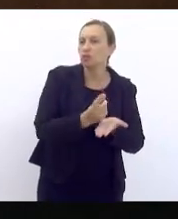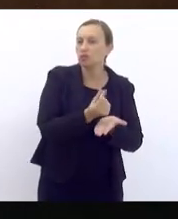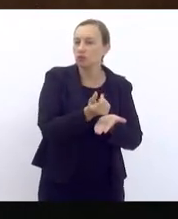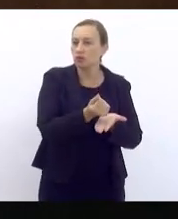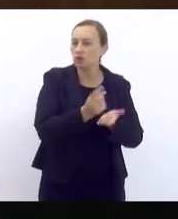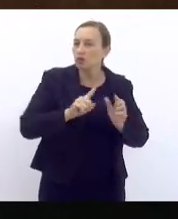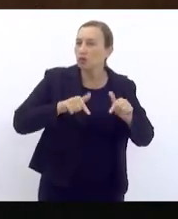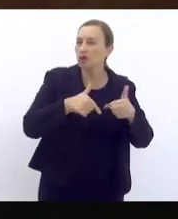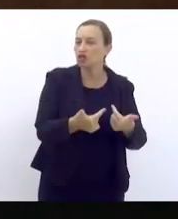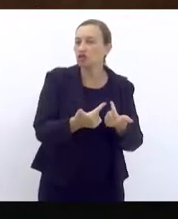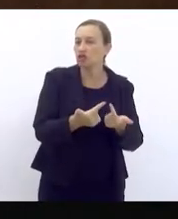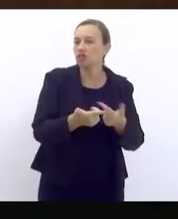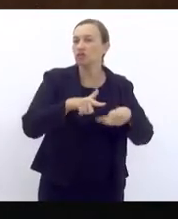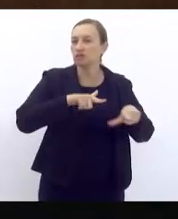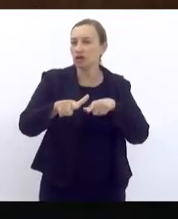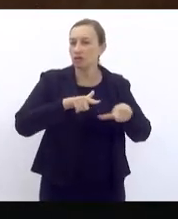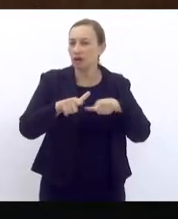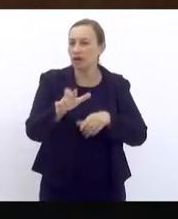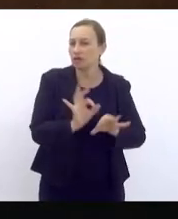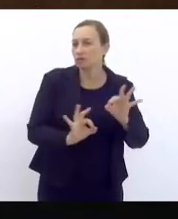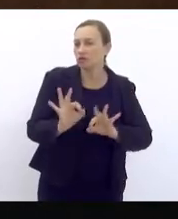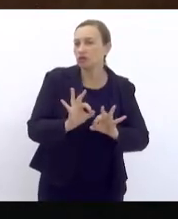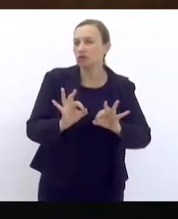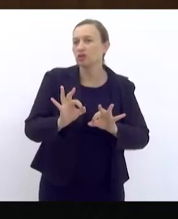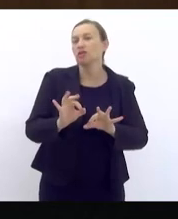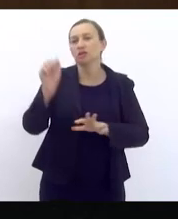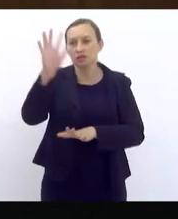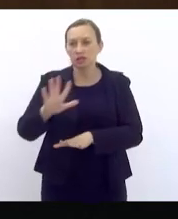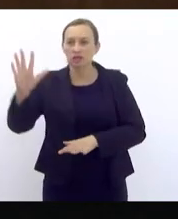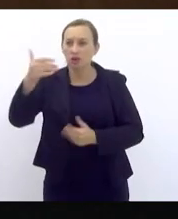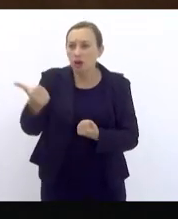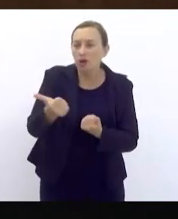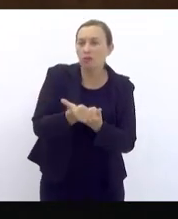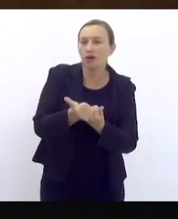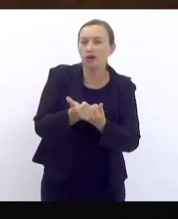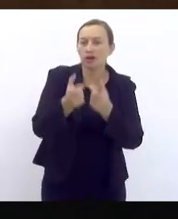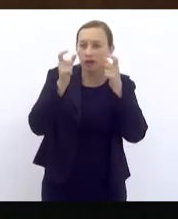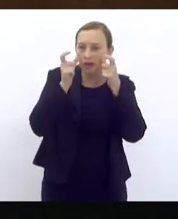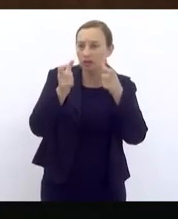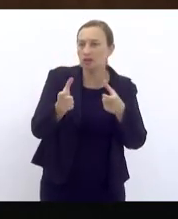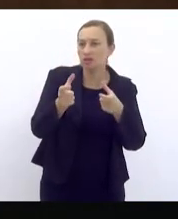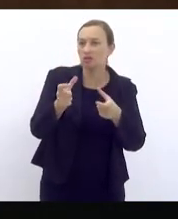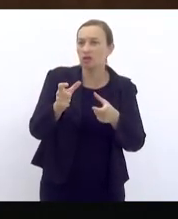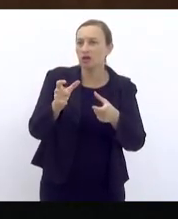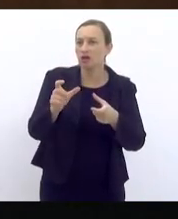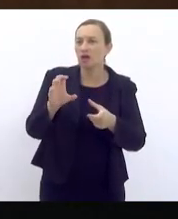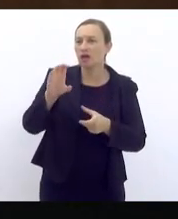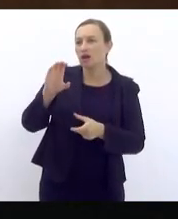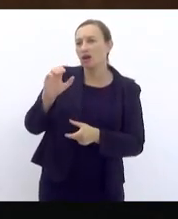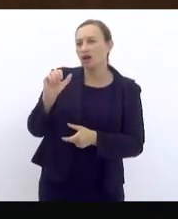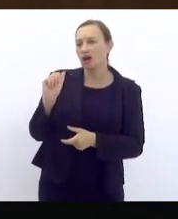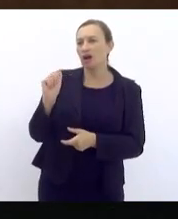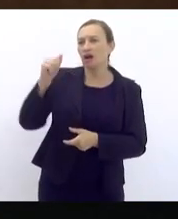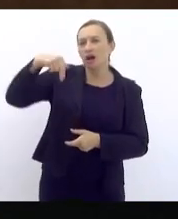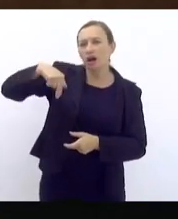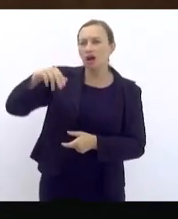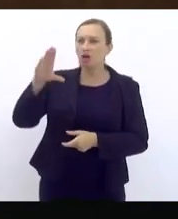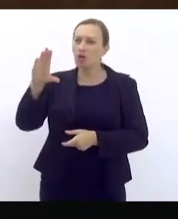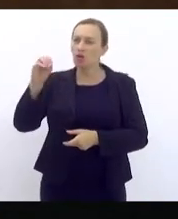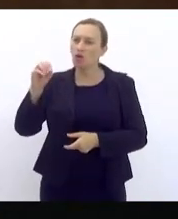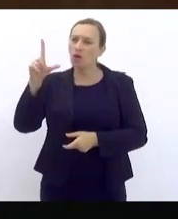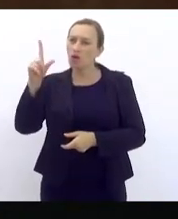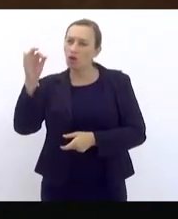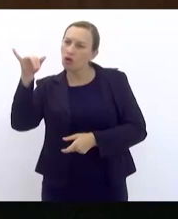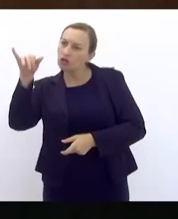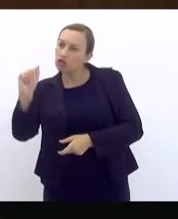de ações e serviços do Programa Nacional de Apoio à Atenção Oncológica, o PRONOM, e do Programa Nacional de